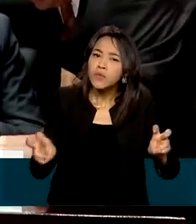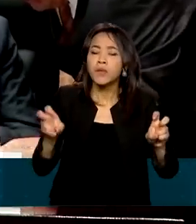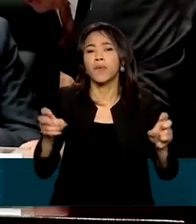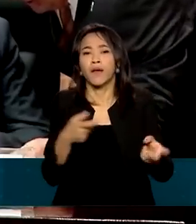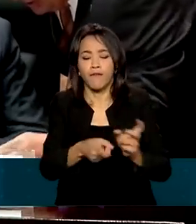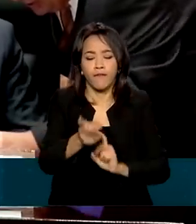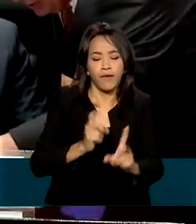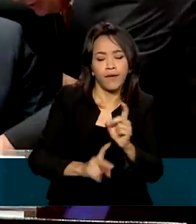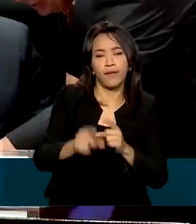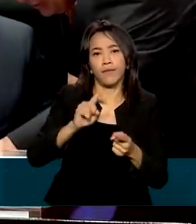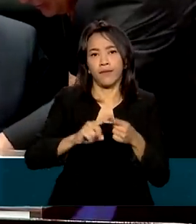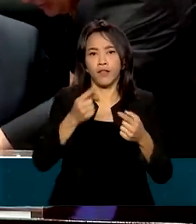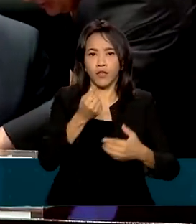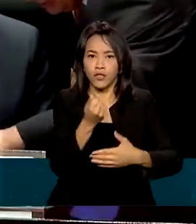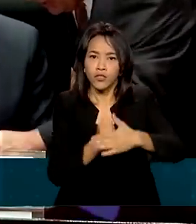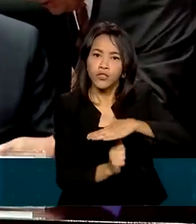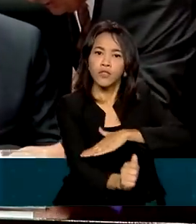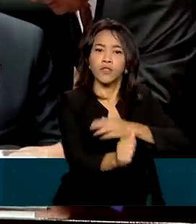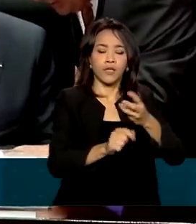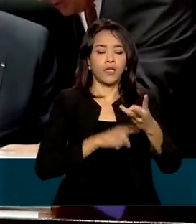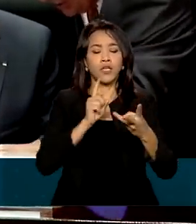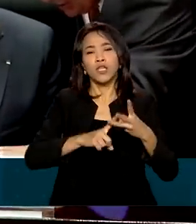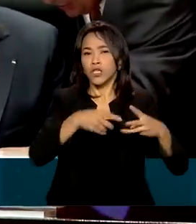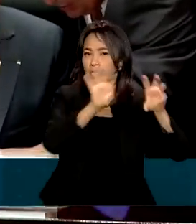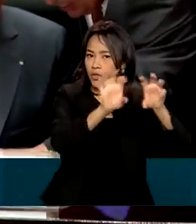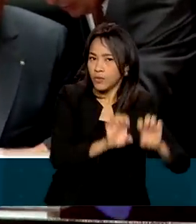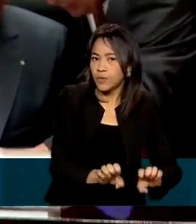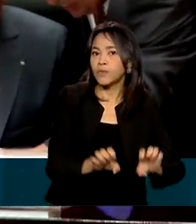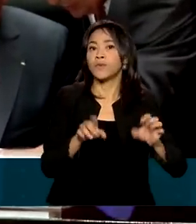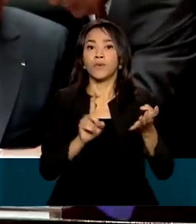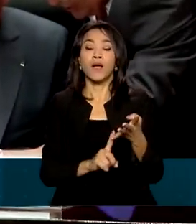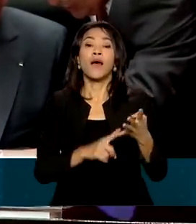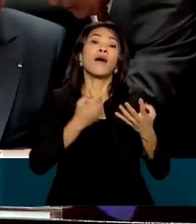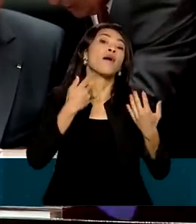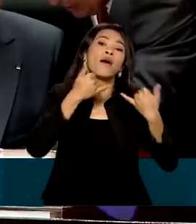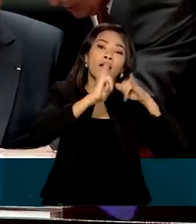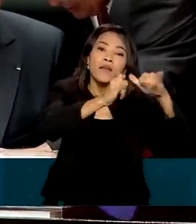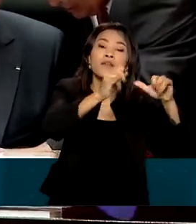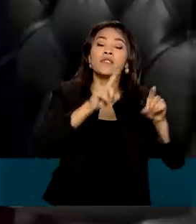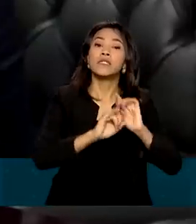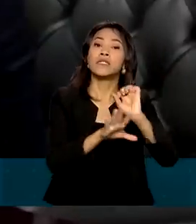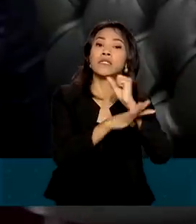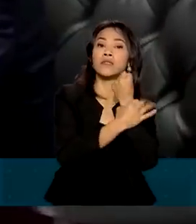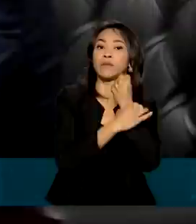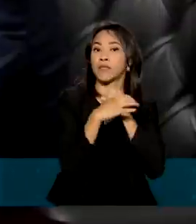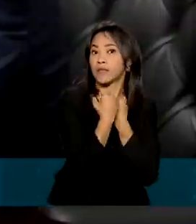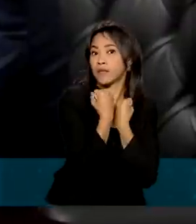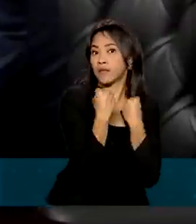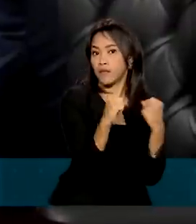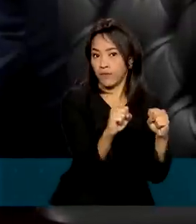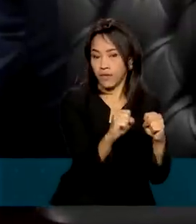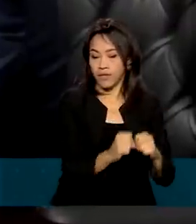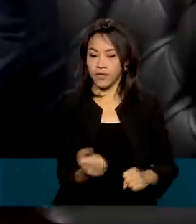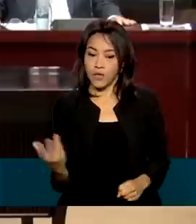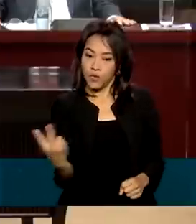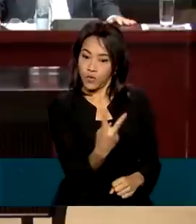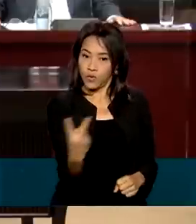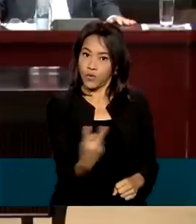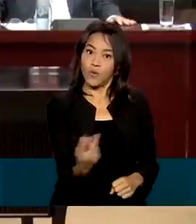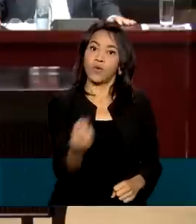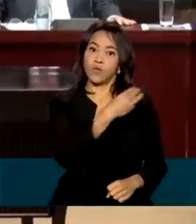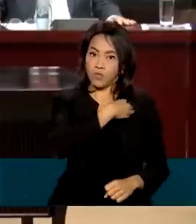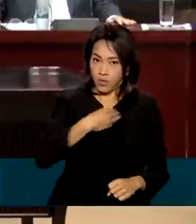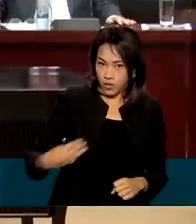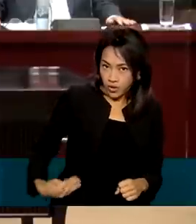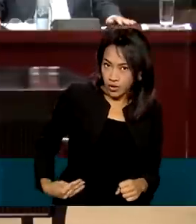comércio, investimentos, infraestrutura, energia, segurança e defesa. Os ministros das relações exteriores